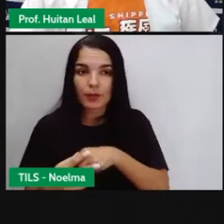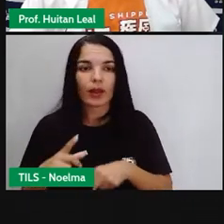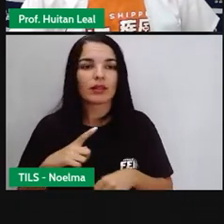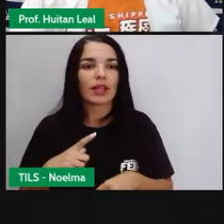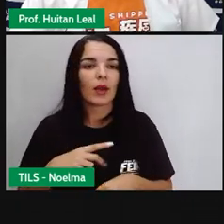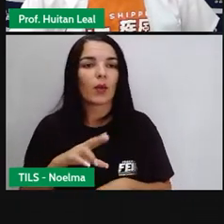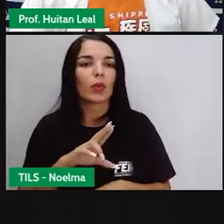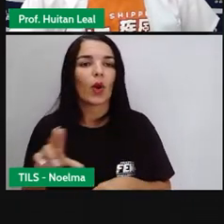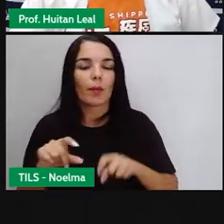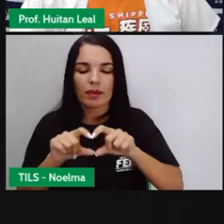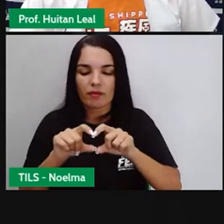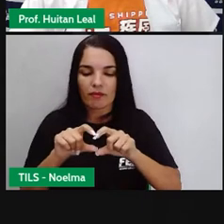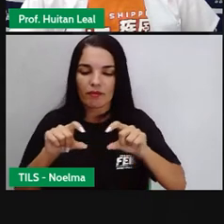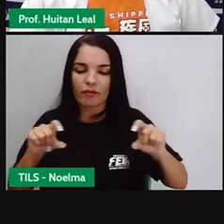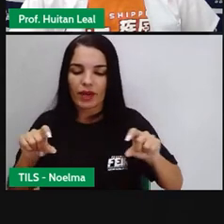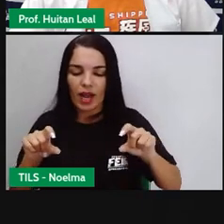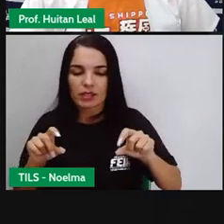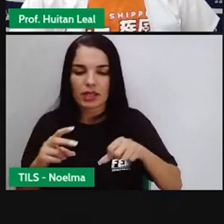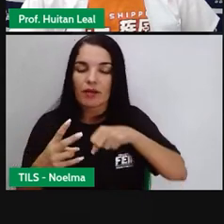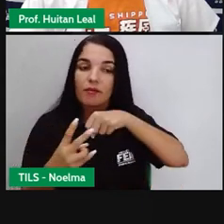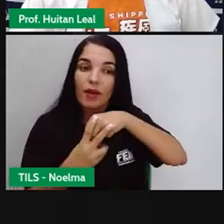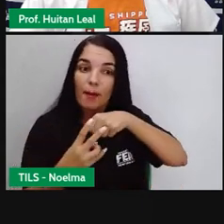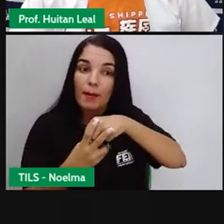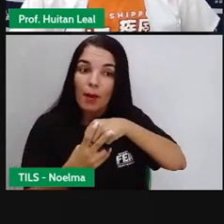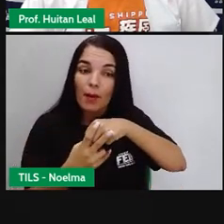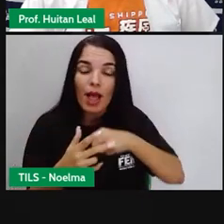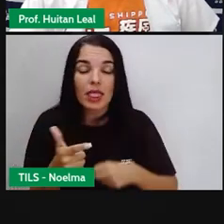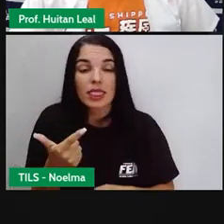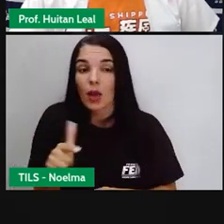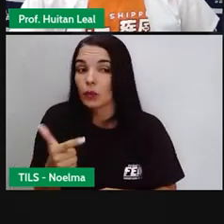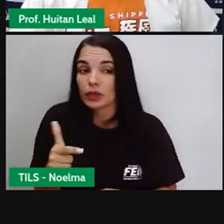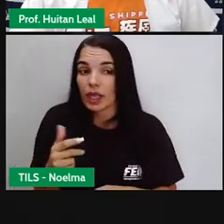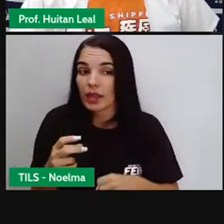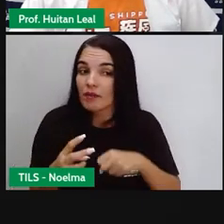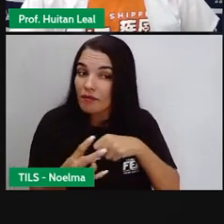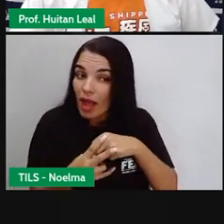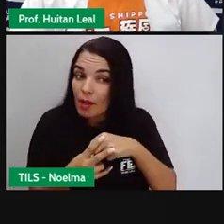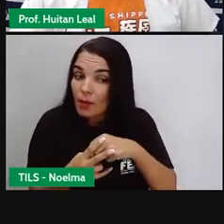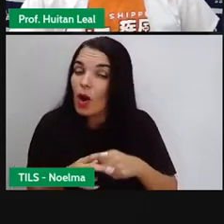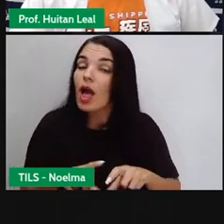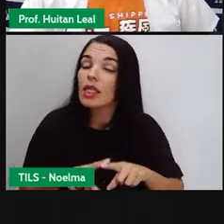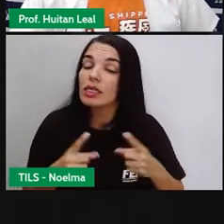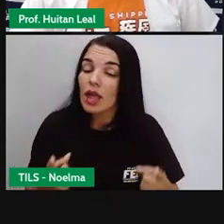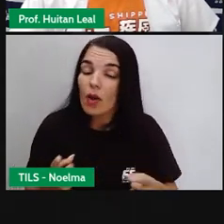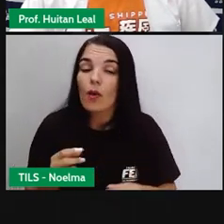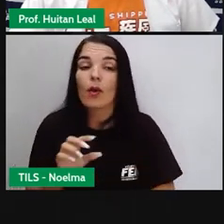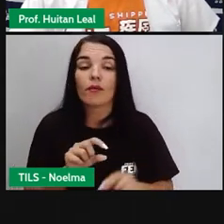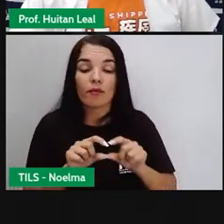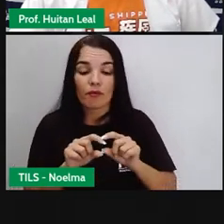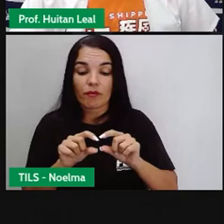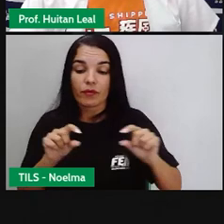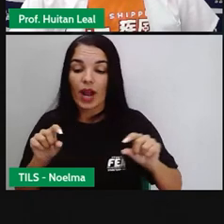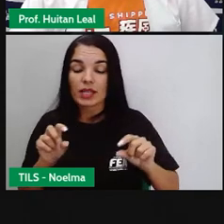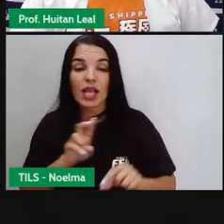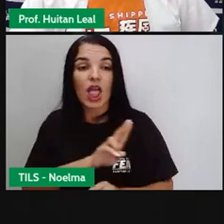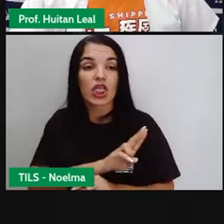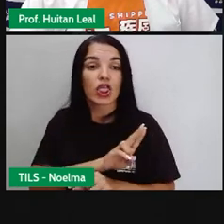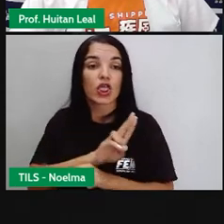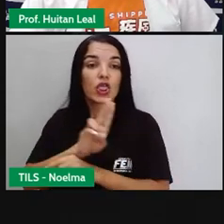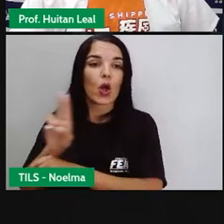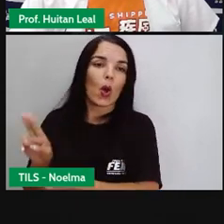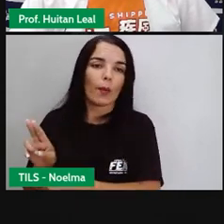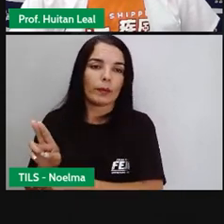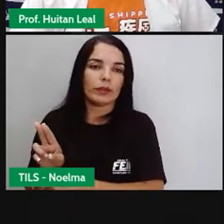verbal. Quando ela não tem verbo, ela chamada de frase nominal. Então, preste bem